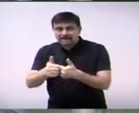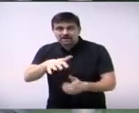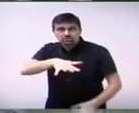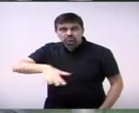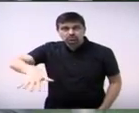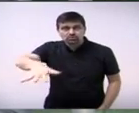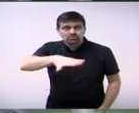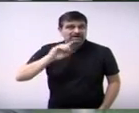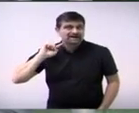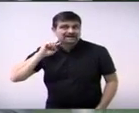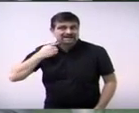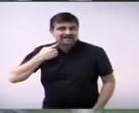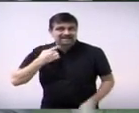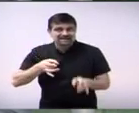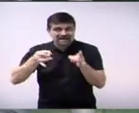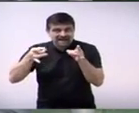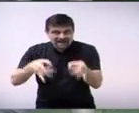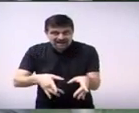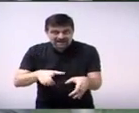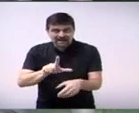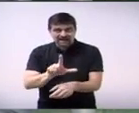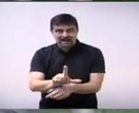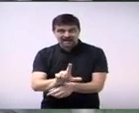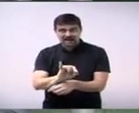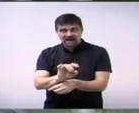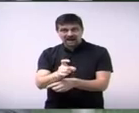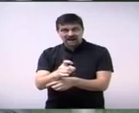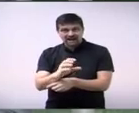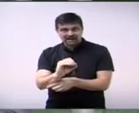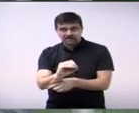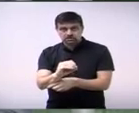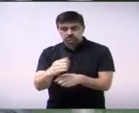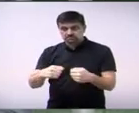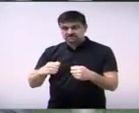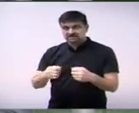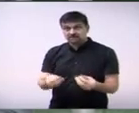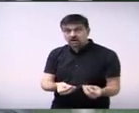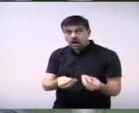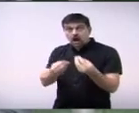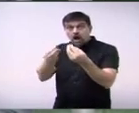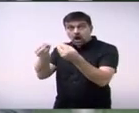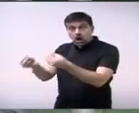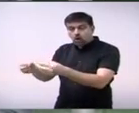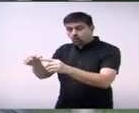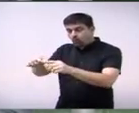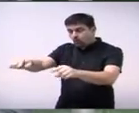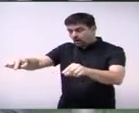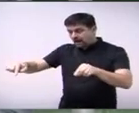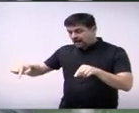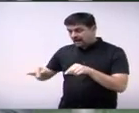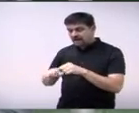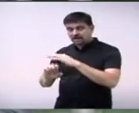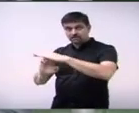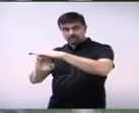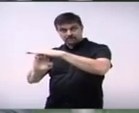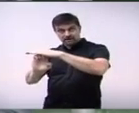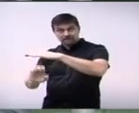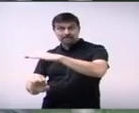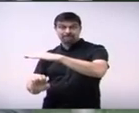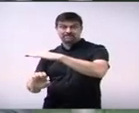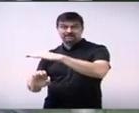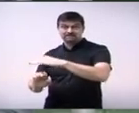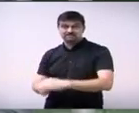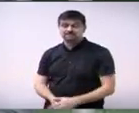e tinha que ser doado para o empreendimento empresarial como foi feito para a empresa LSL.